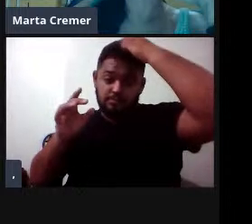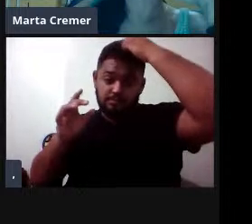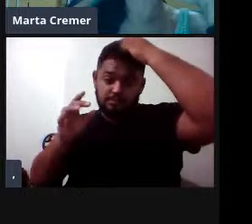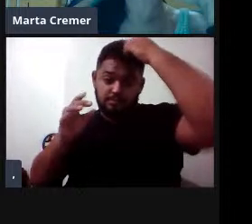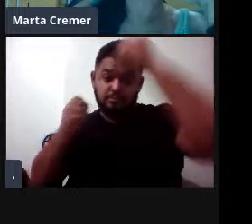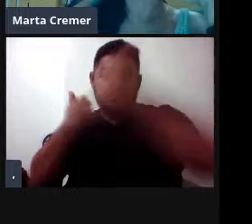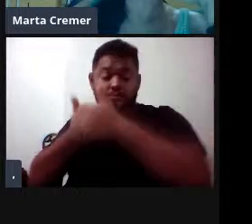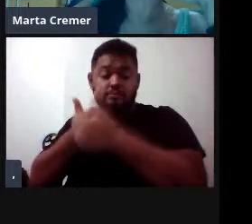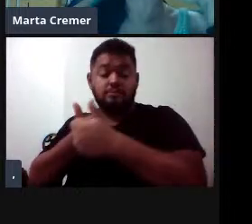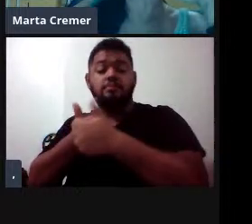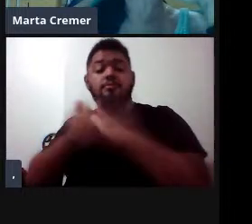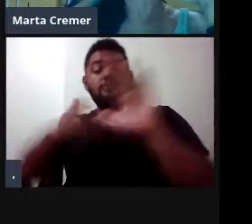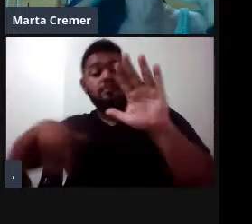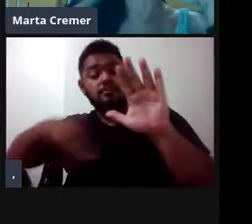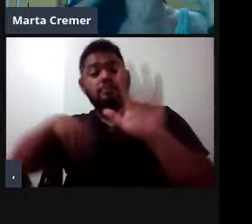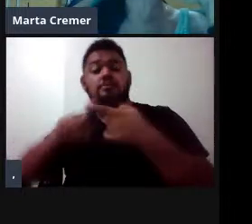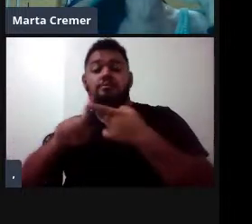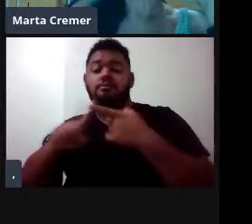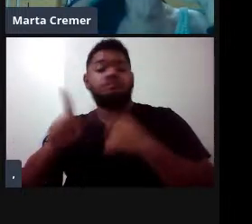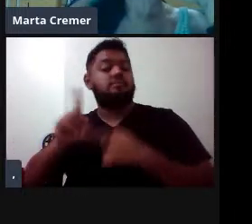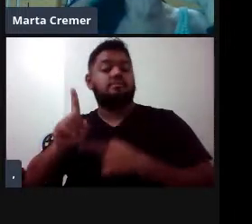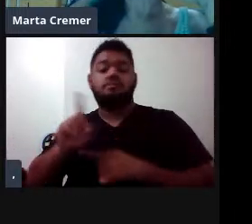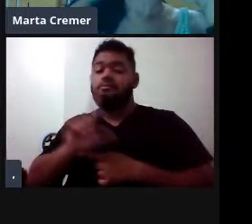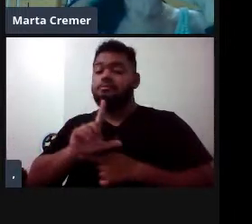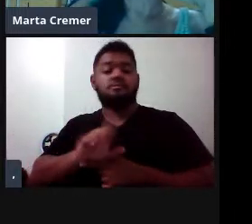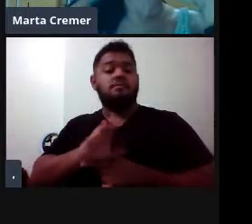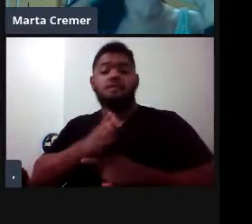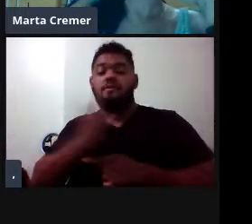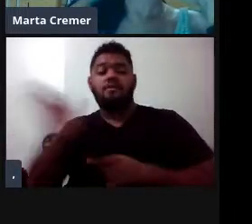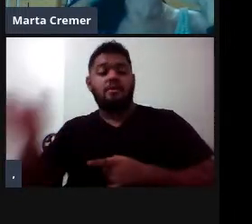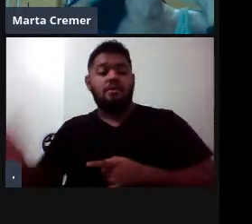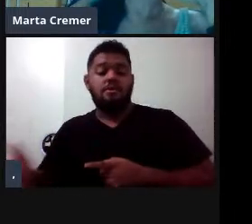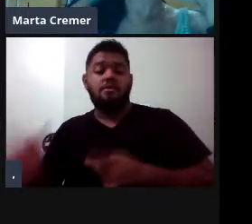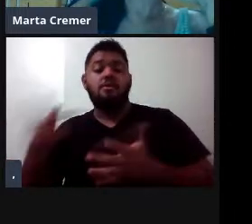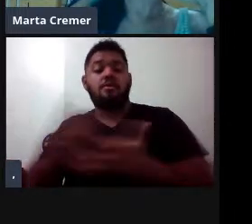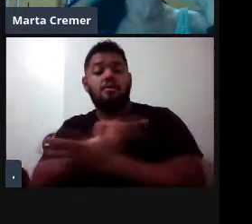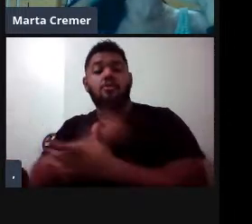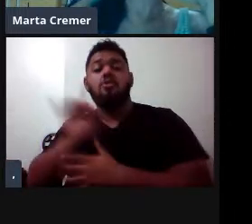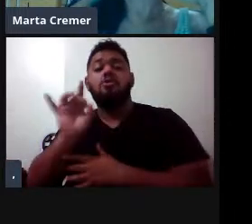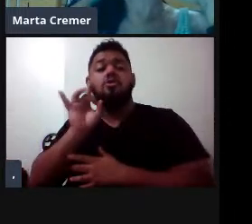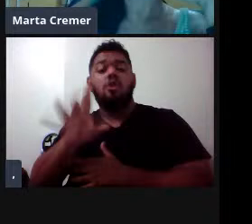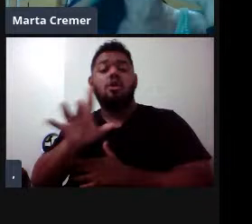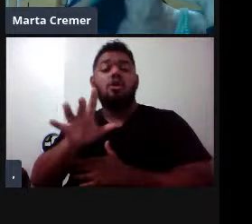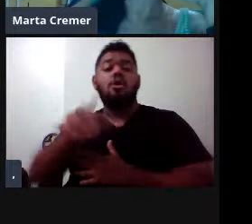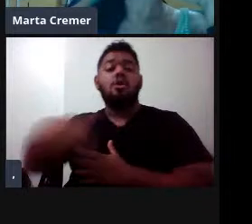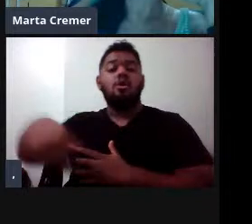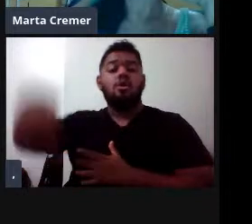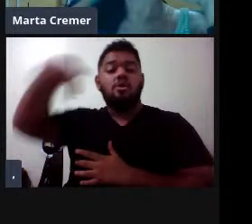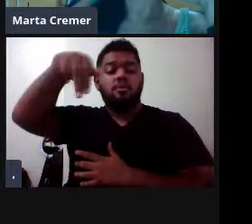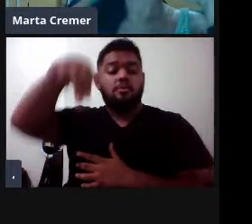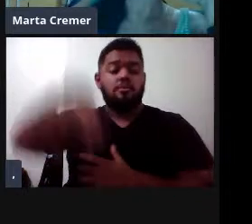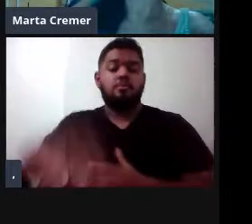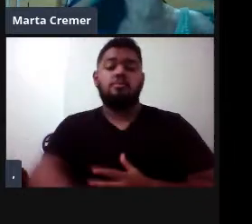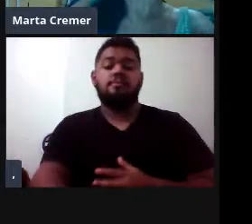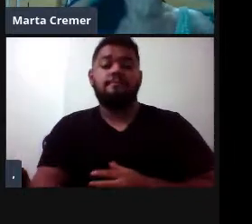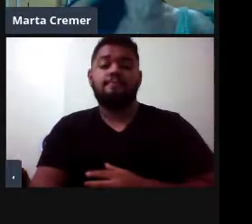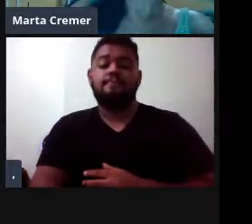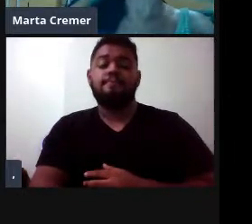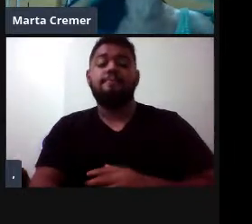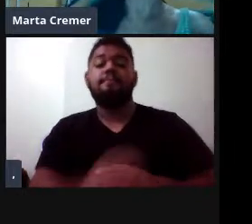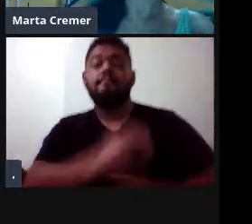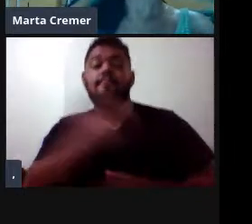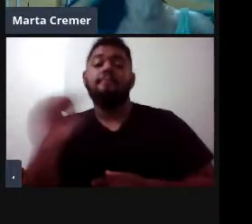diferente também, ela não sai de perto da costa, ocorre apenas no hemisfério norte, aqui na costa oeste dos Estados Unidos,